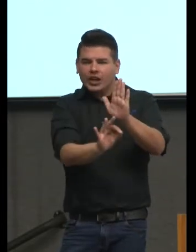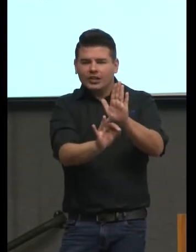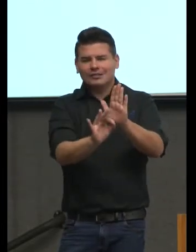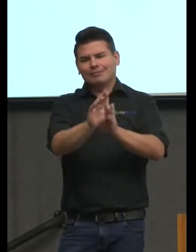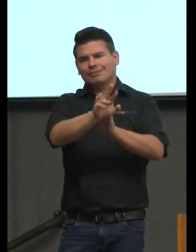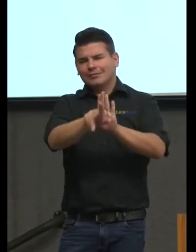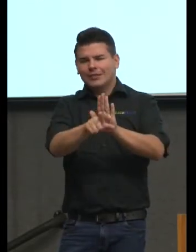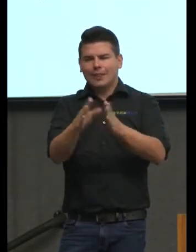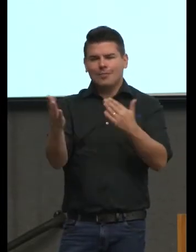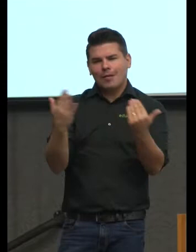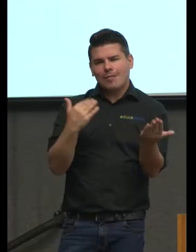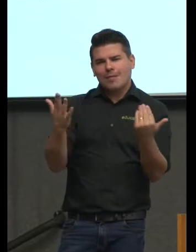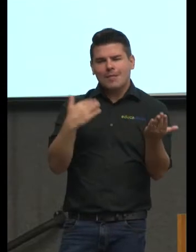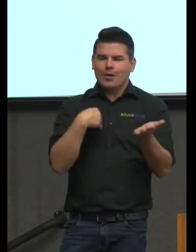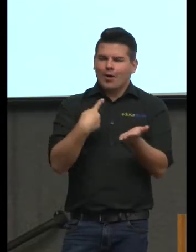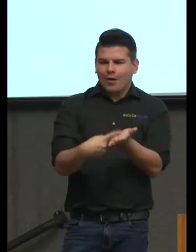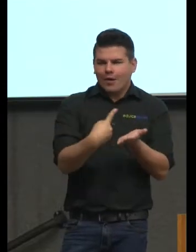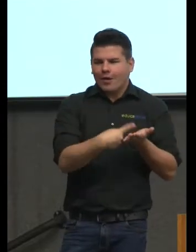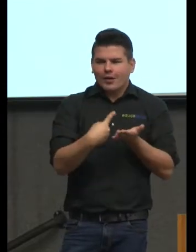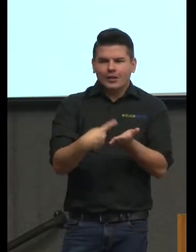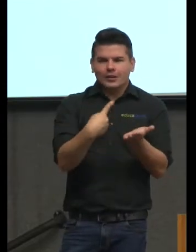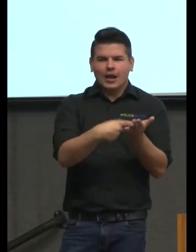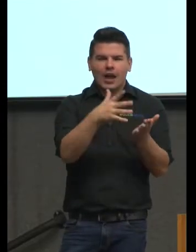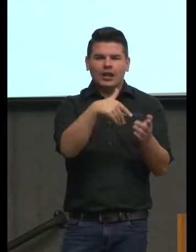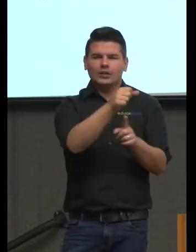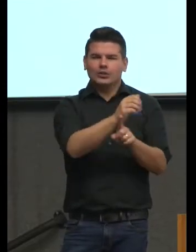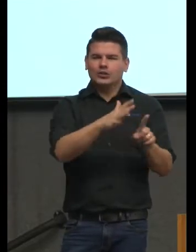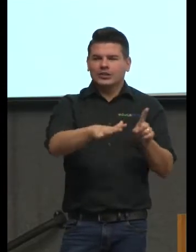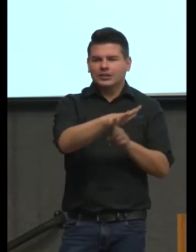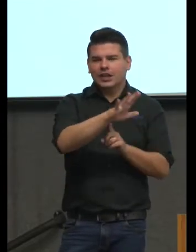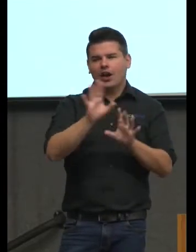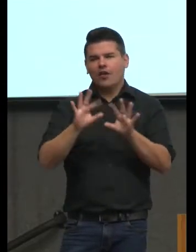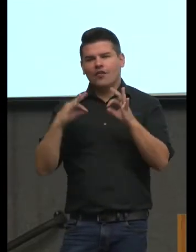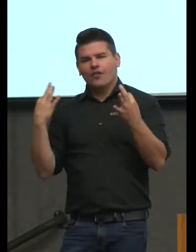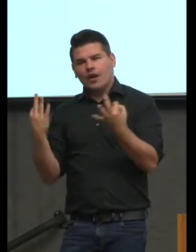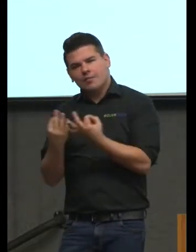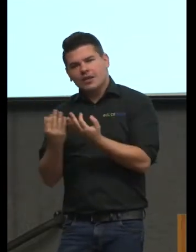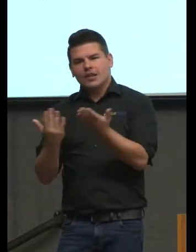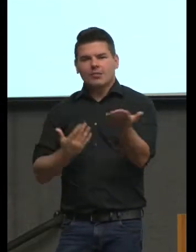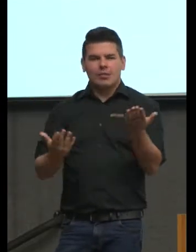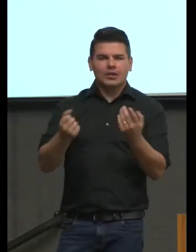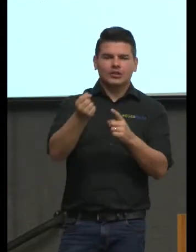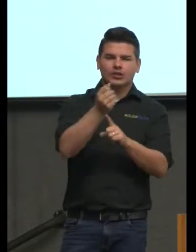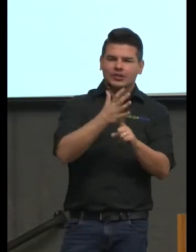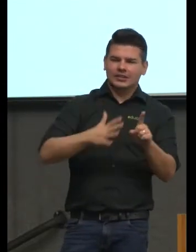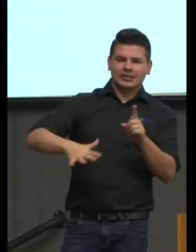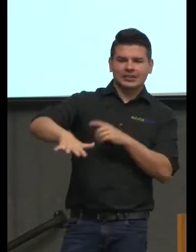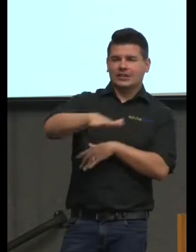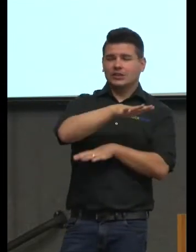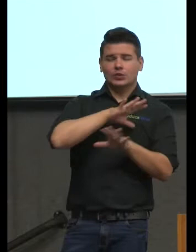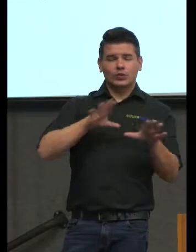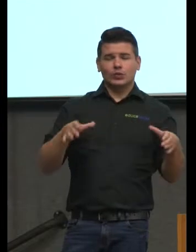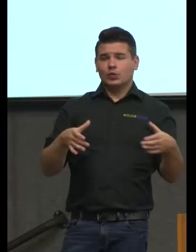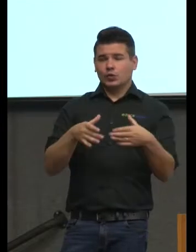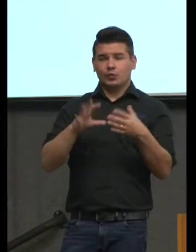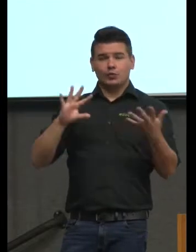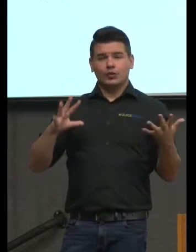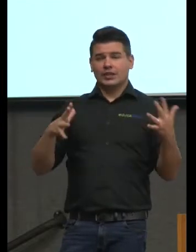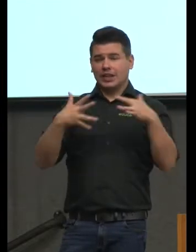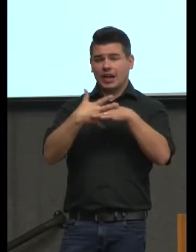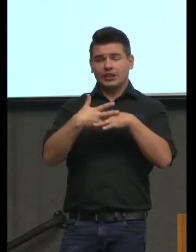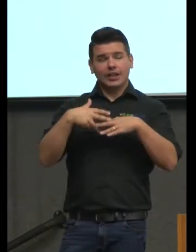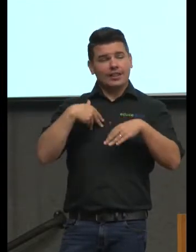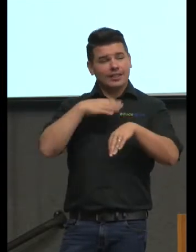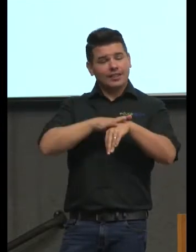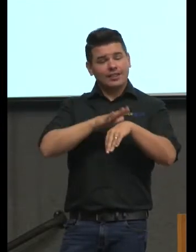dialoga com compromissos sociais com a família com a sociedade com a a gente conversa com o tempo